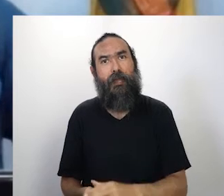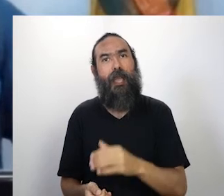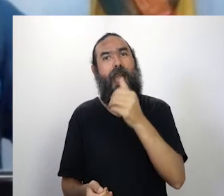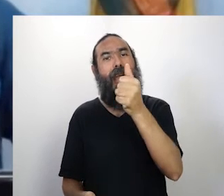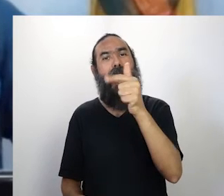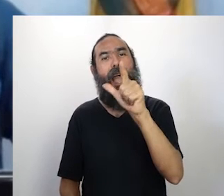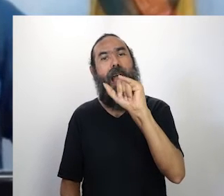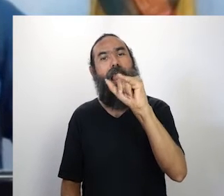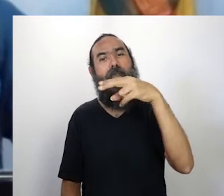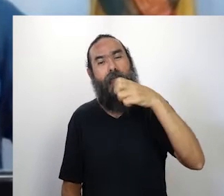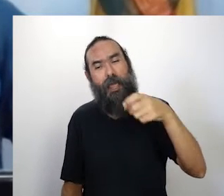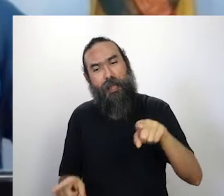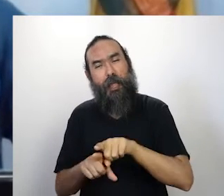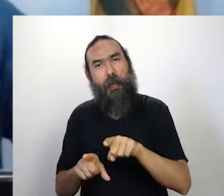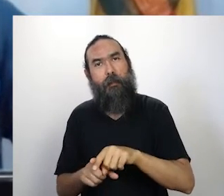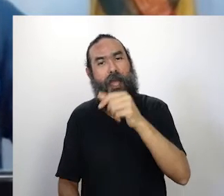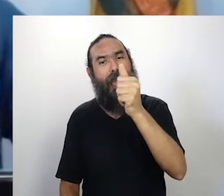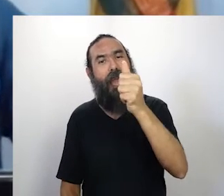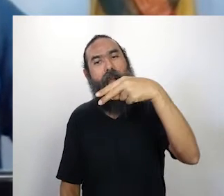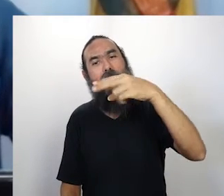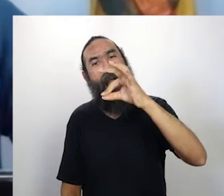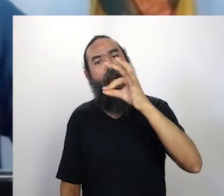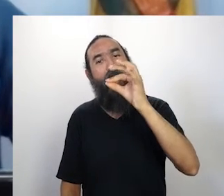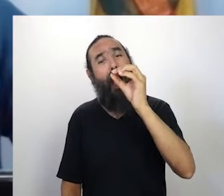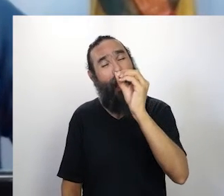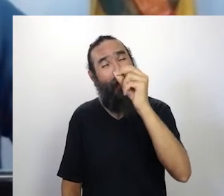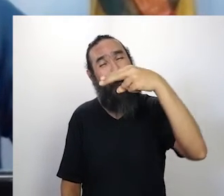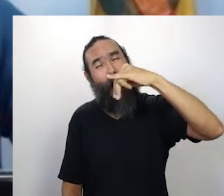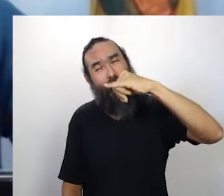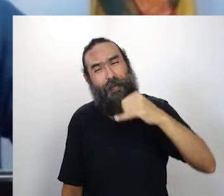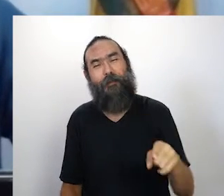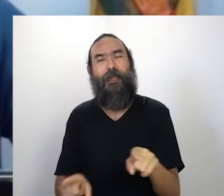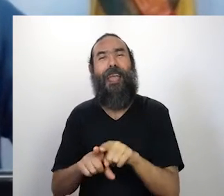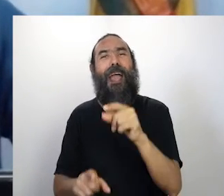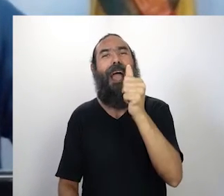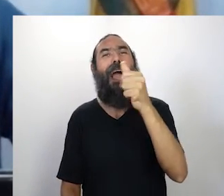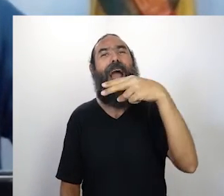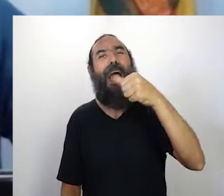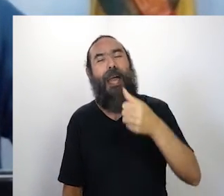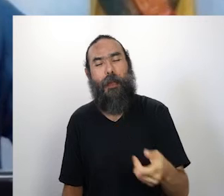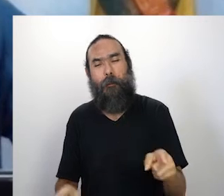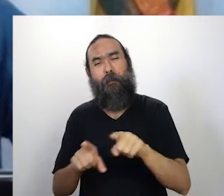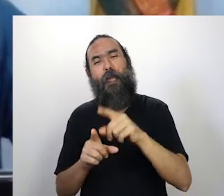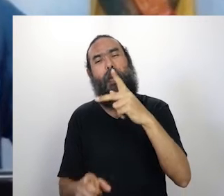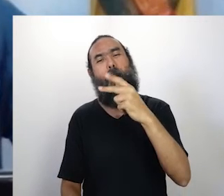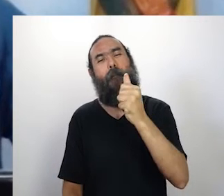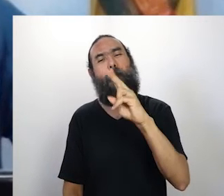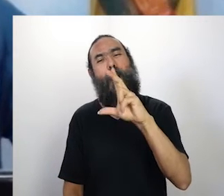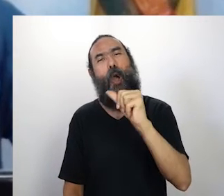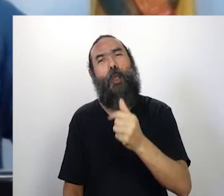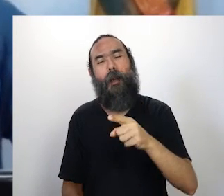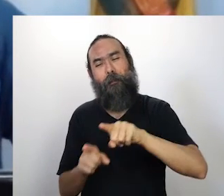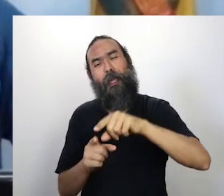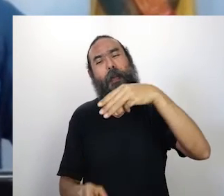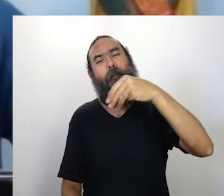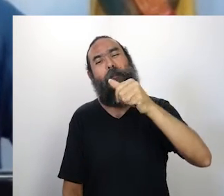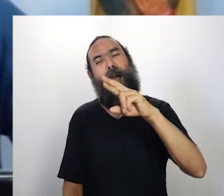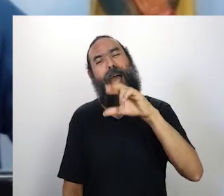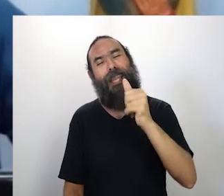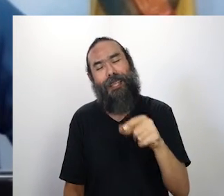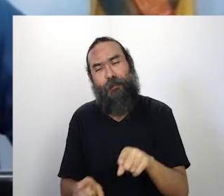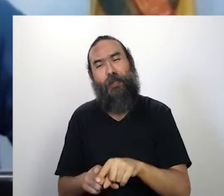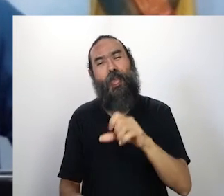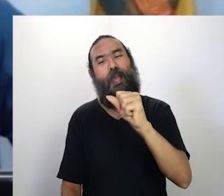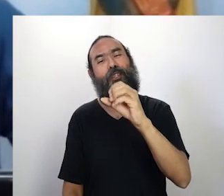também aqui, Mosquito, Ana Ferrarese, Paula, Regilane, Laísa Maria, Maria Carolina, Sofia, Kelly,